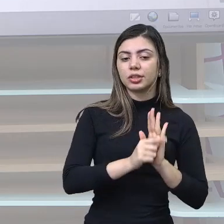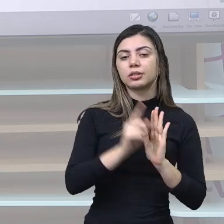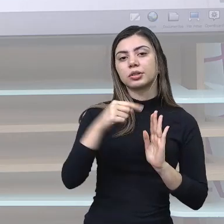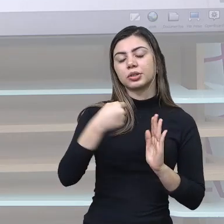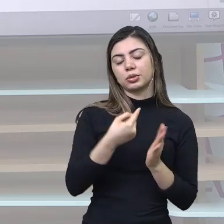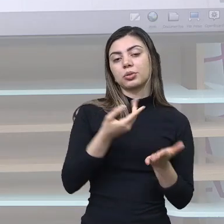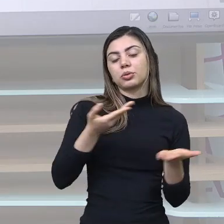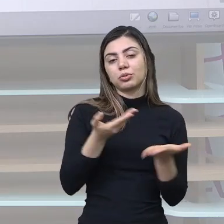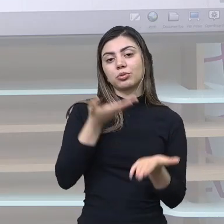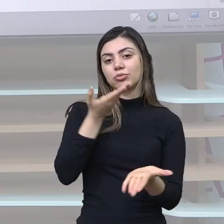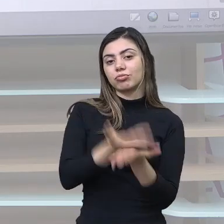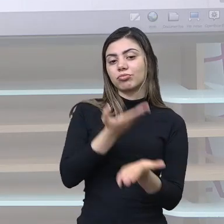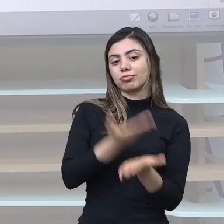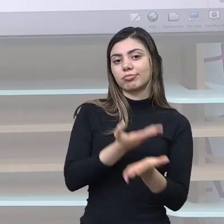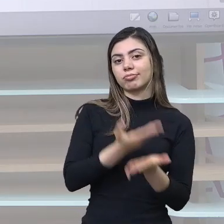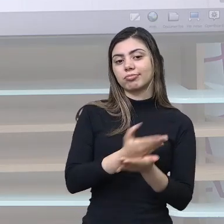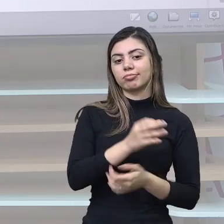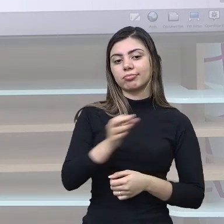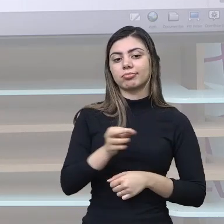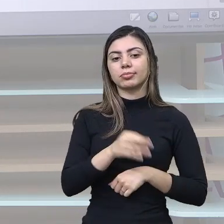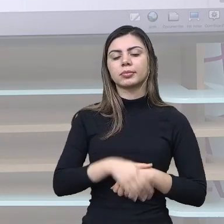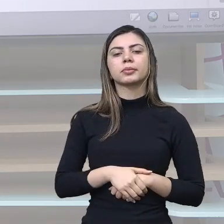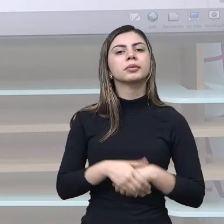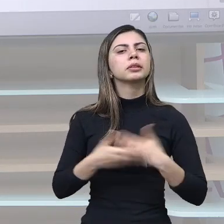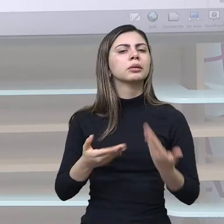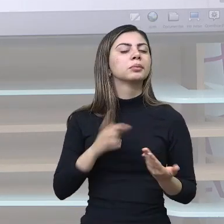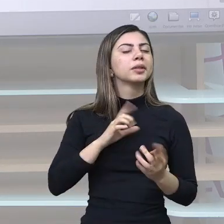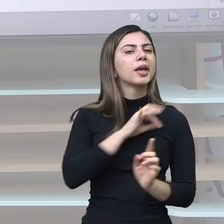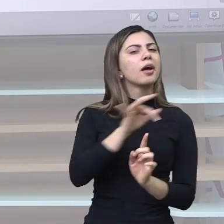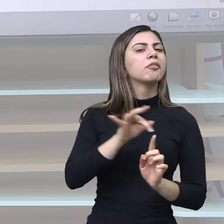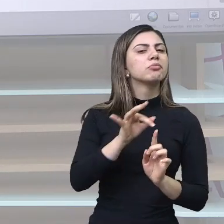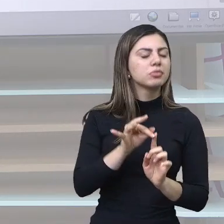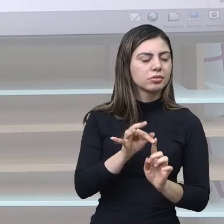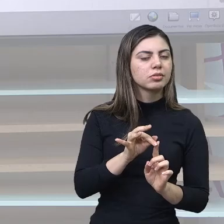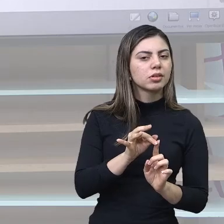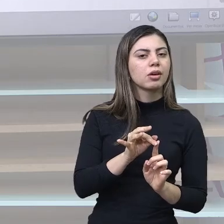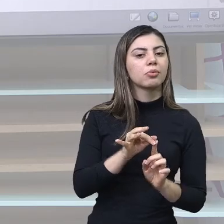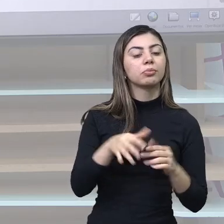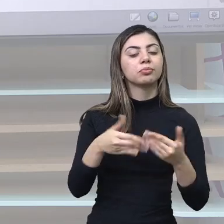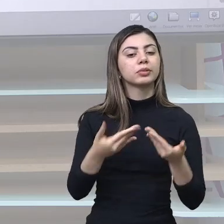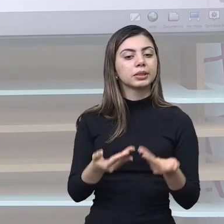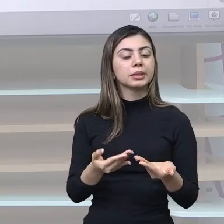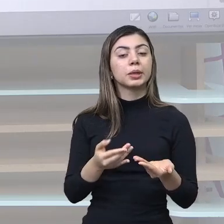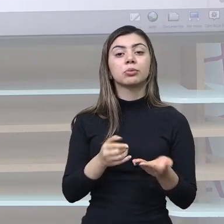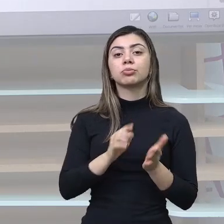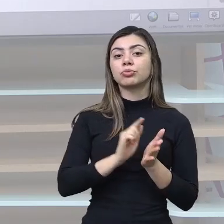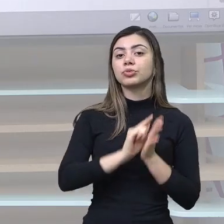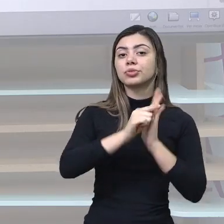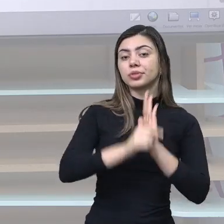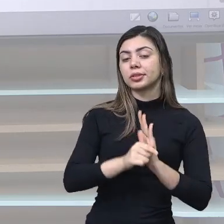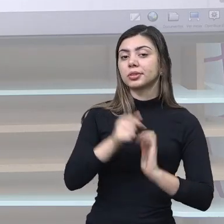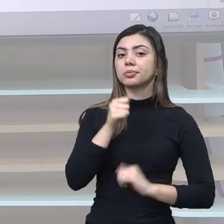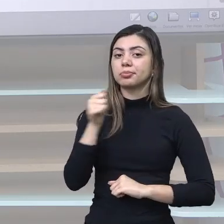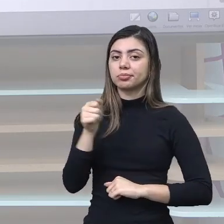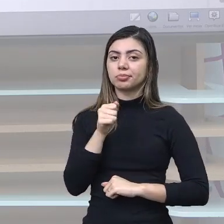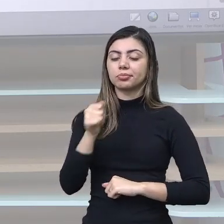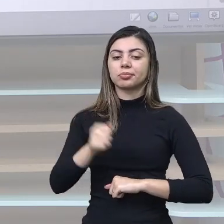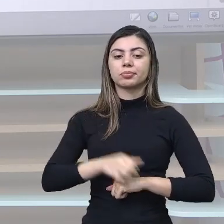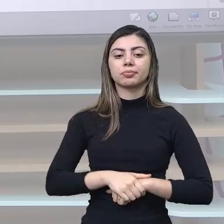nós estamos conversando hoje. Qual função ele tem? O gênero jornalístico.